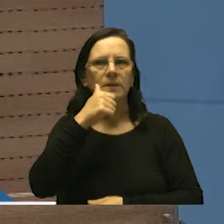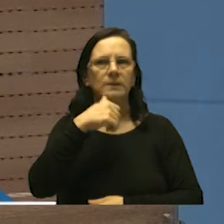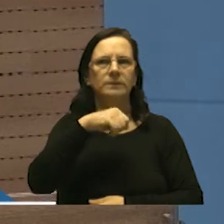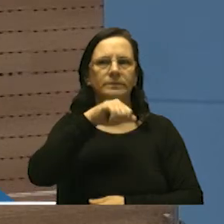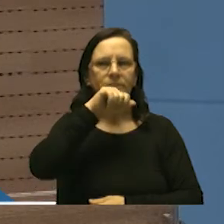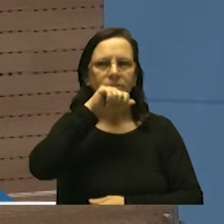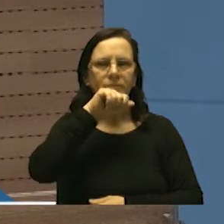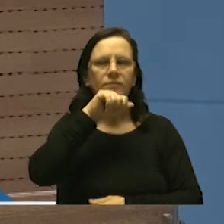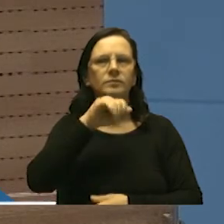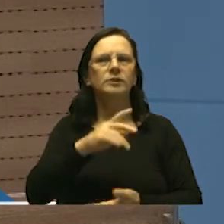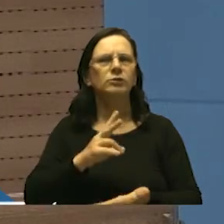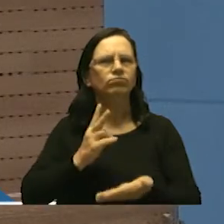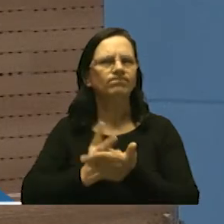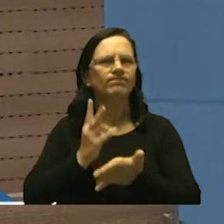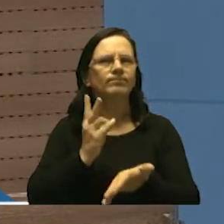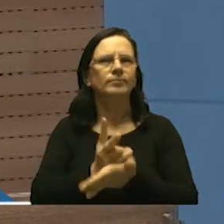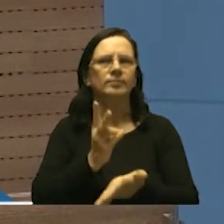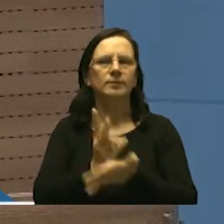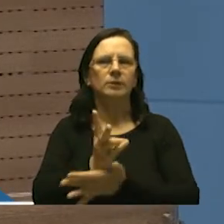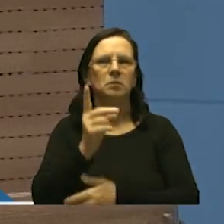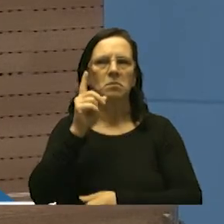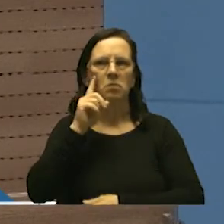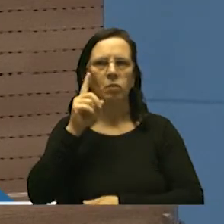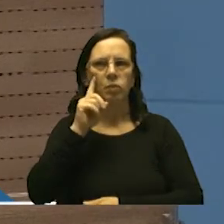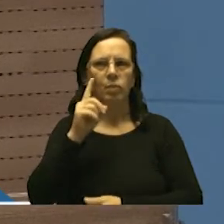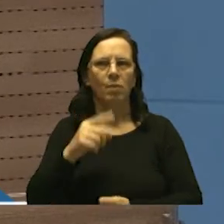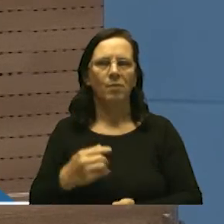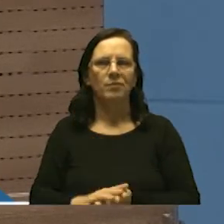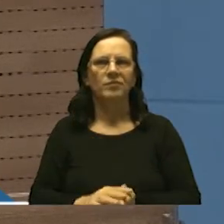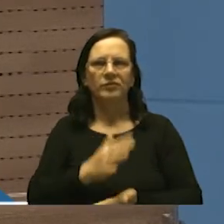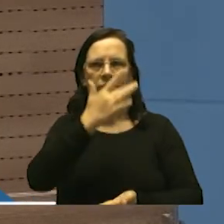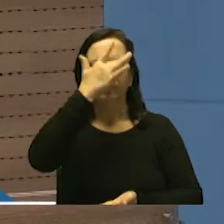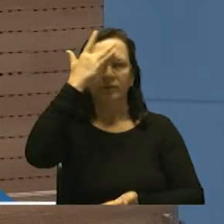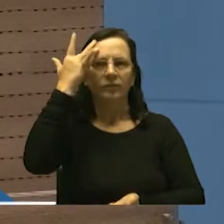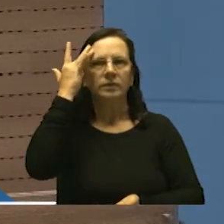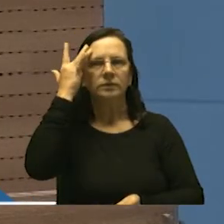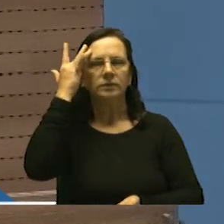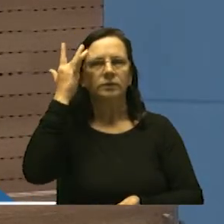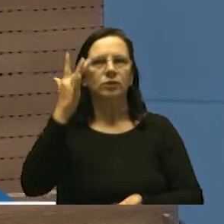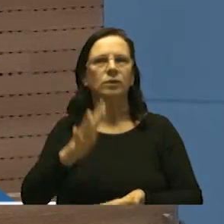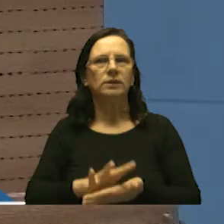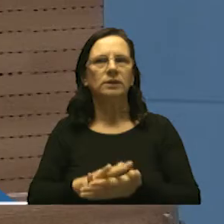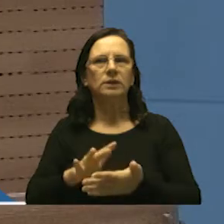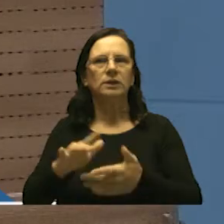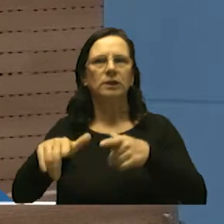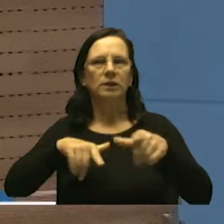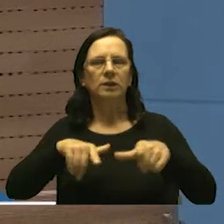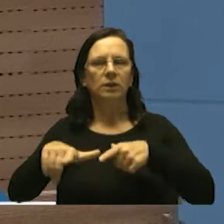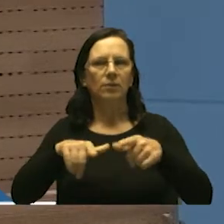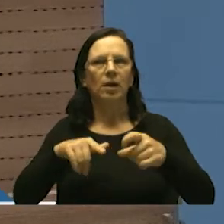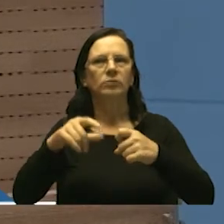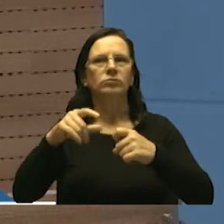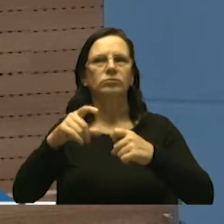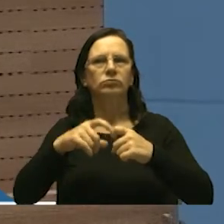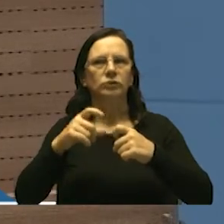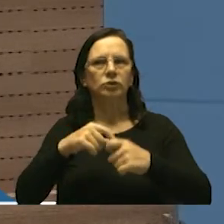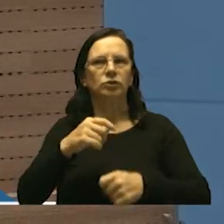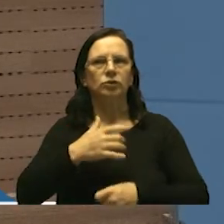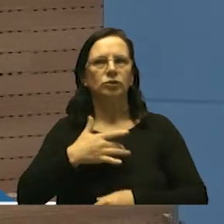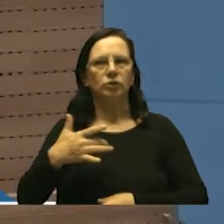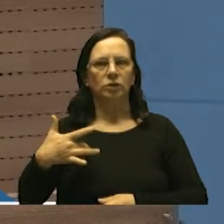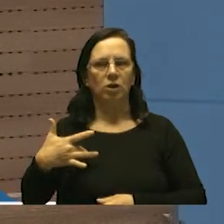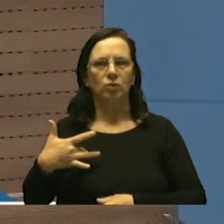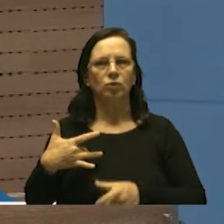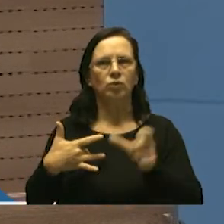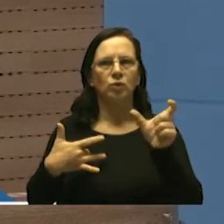sacrificam todos os dias chamados agentes de saúde e agentes de endemias homens e